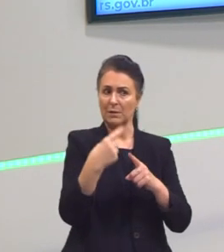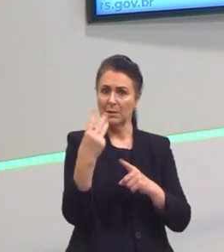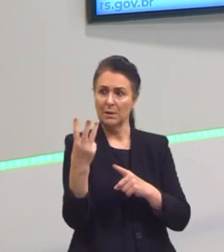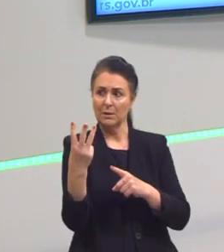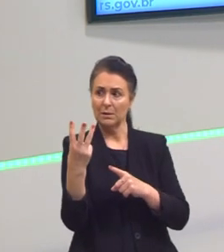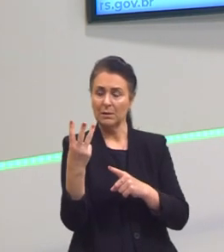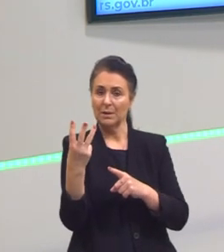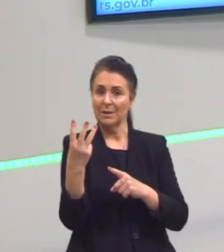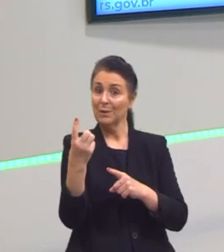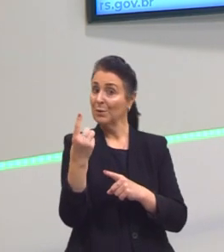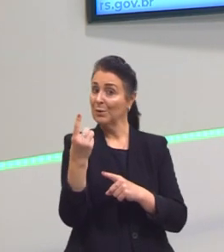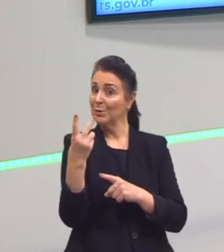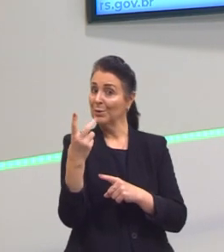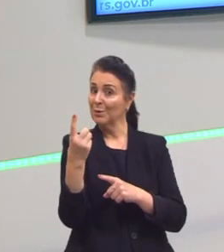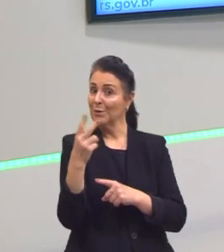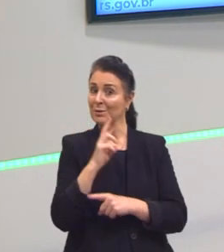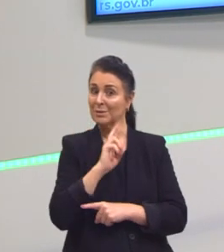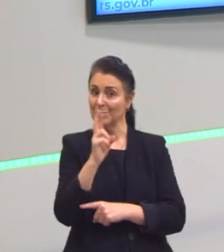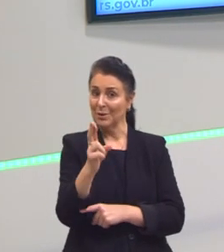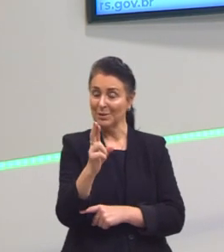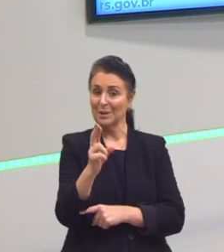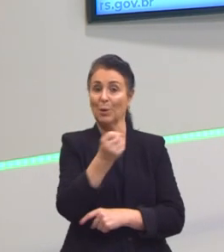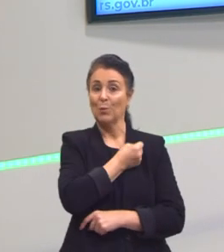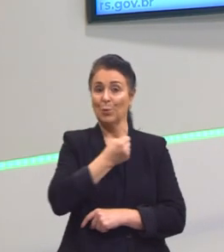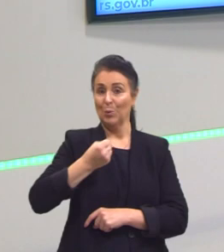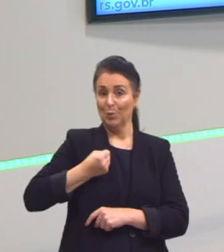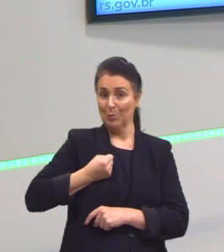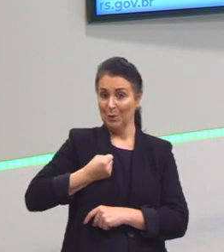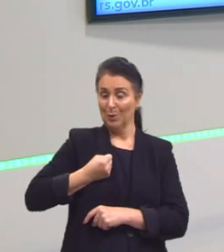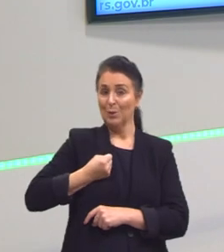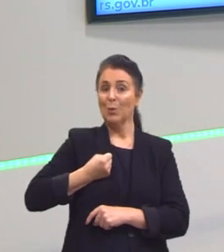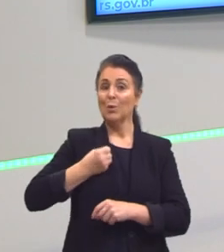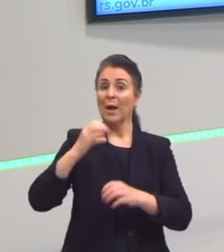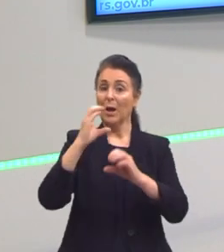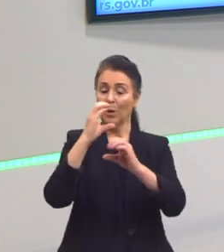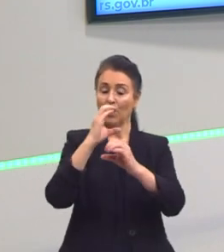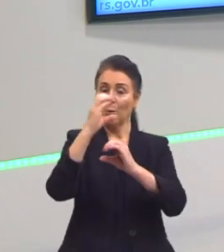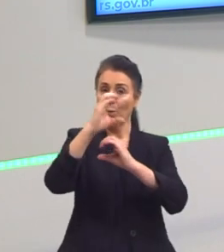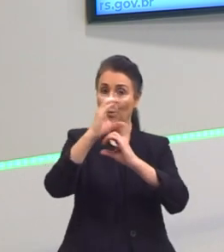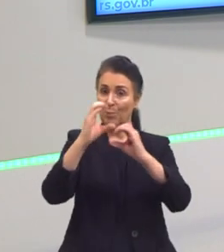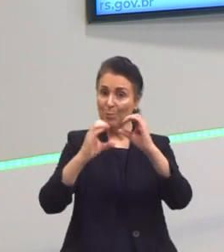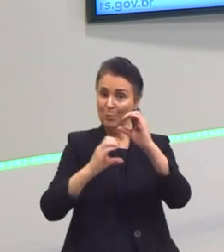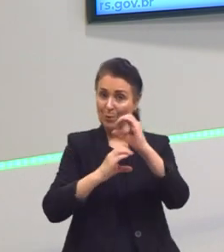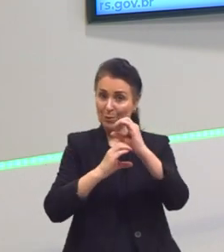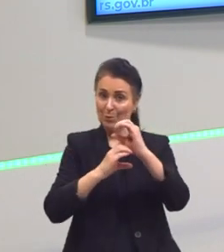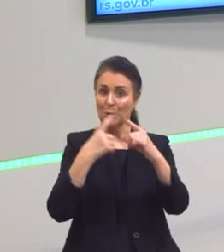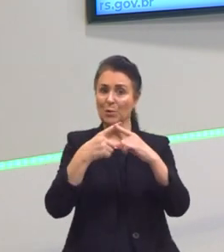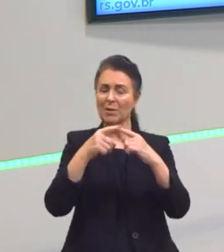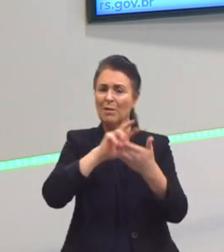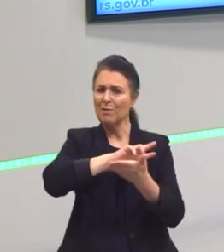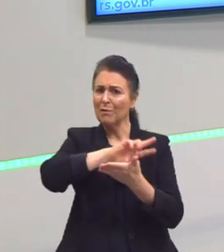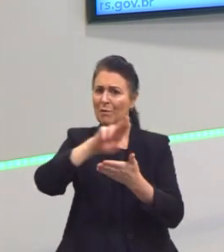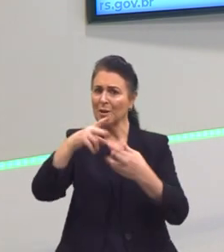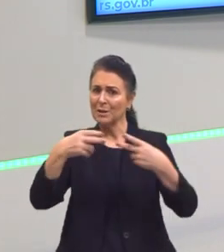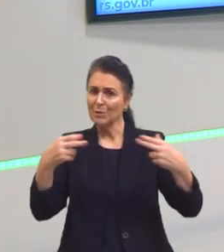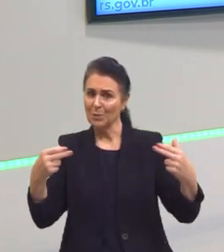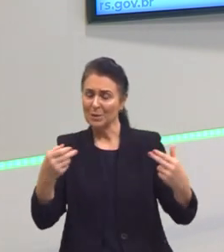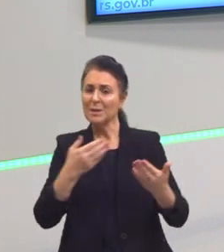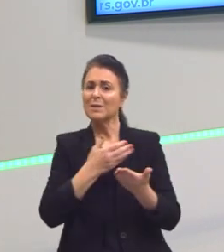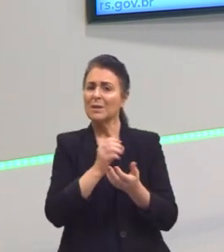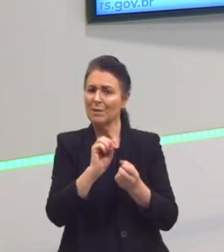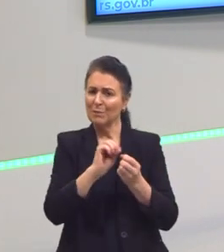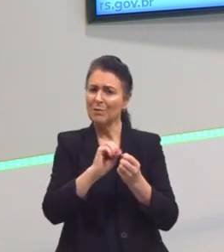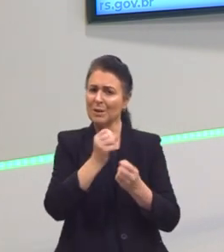chega em 12. Ele é chamado de número composto porque eu tenho vários fatores que formam esse número, tá? Assim como uma lista de